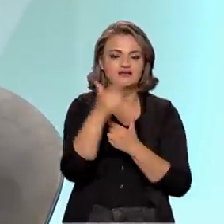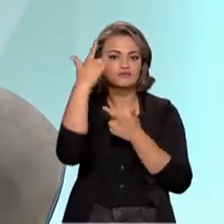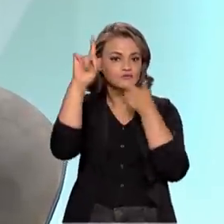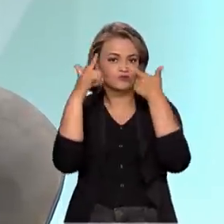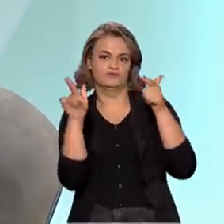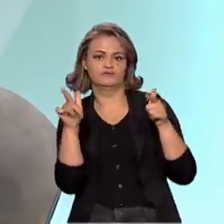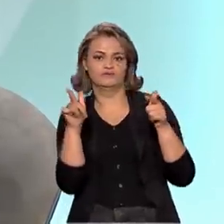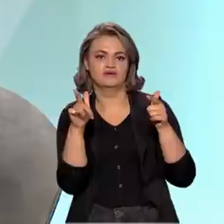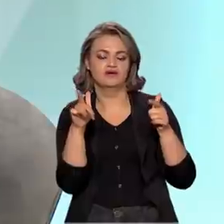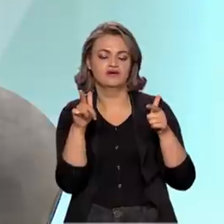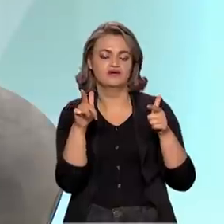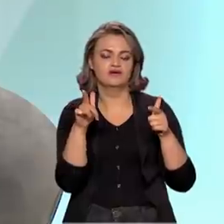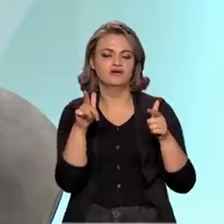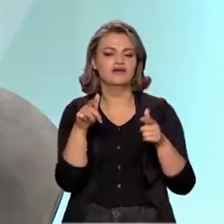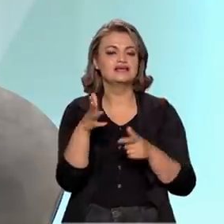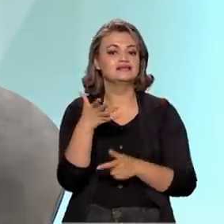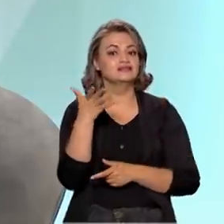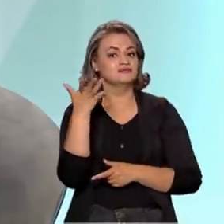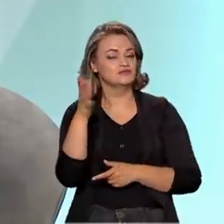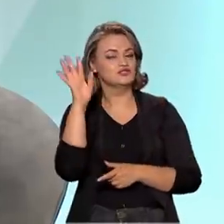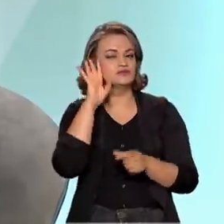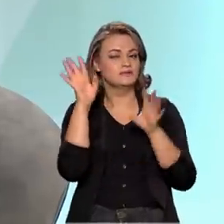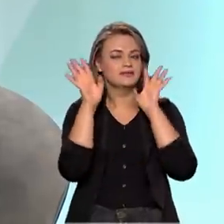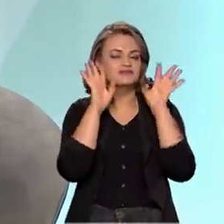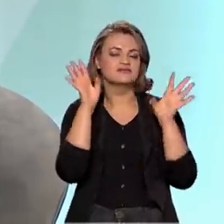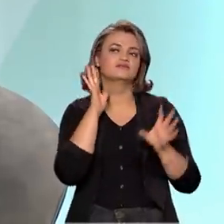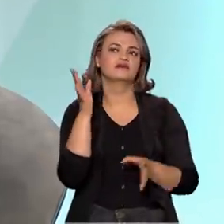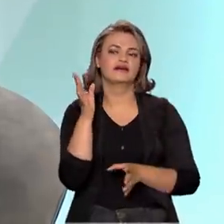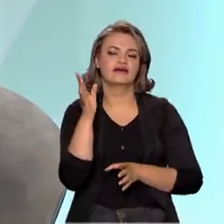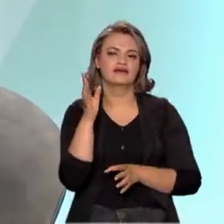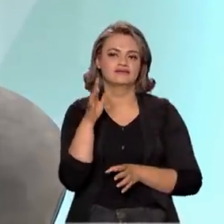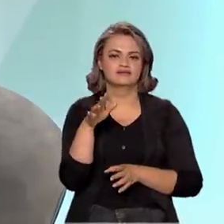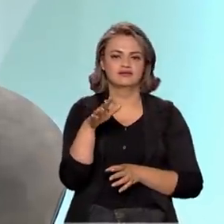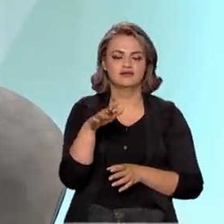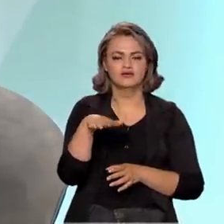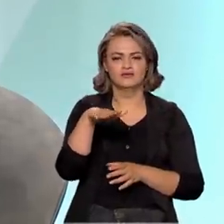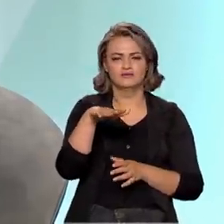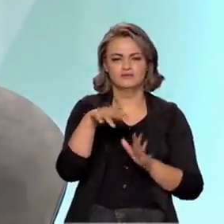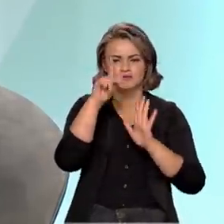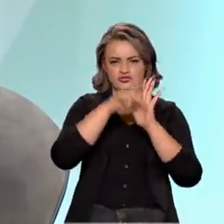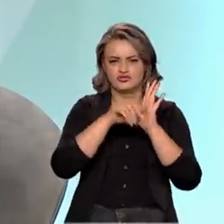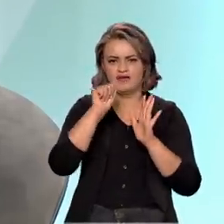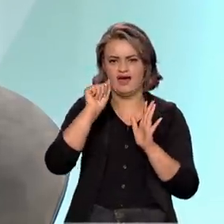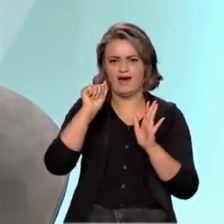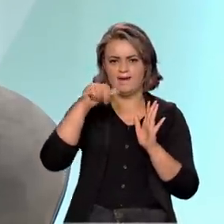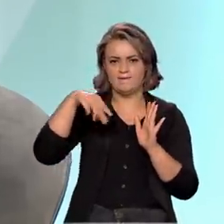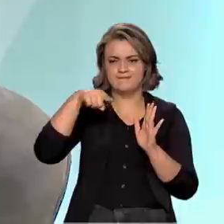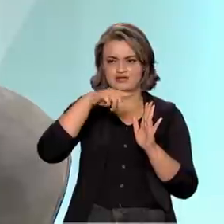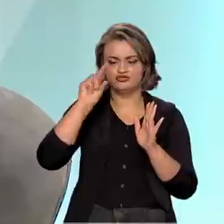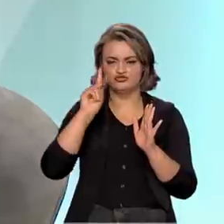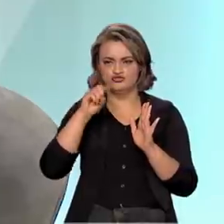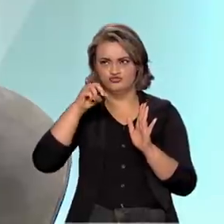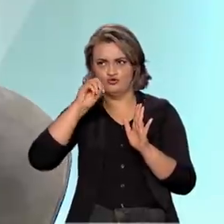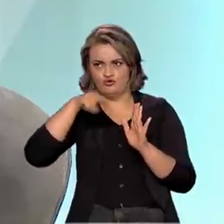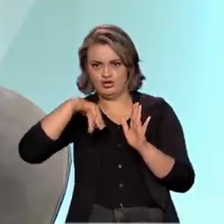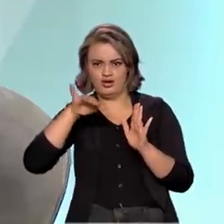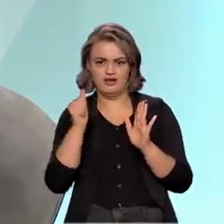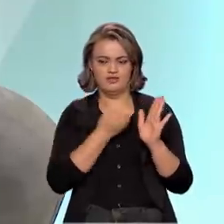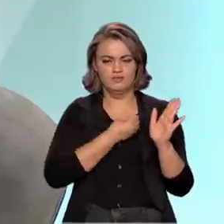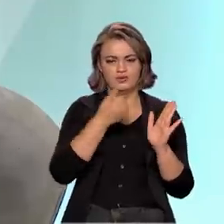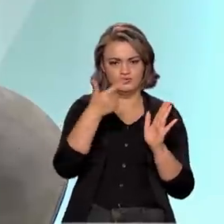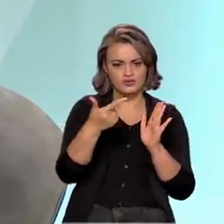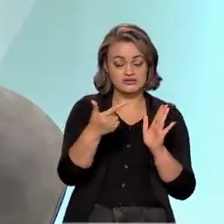diferentes para satélites. A gente já tem pensado agora em um Amazônia 2 e também a criação de satélites com